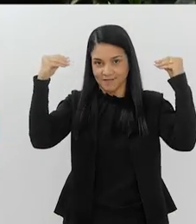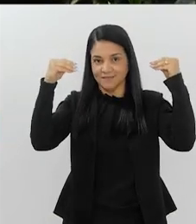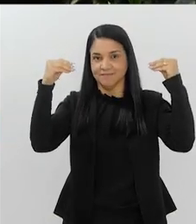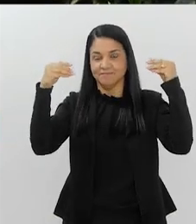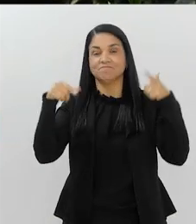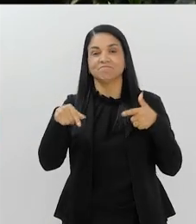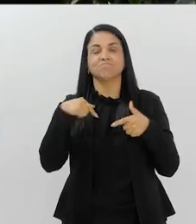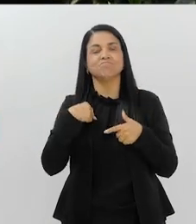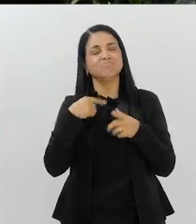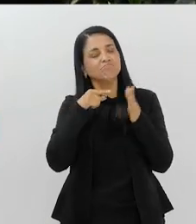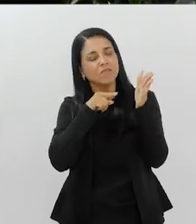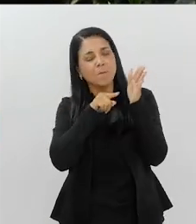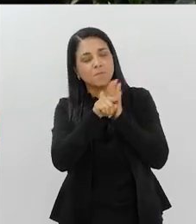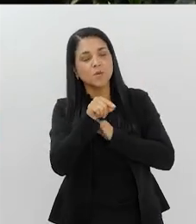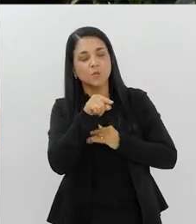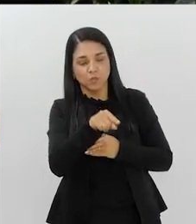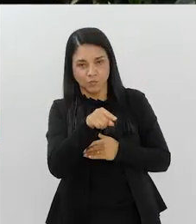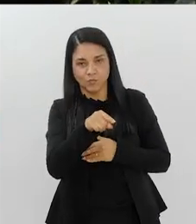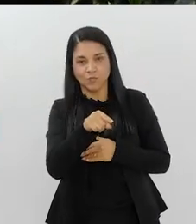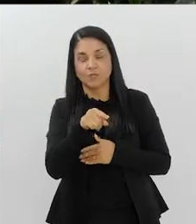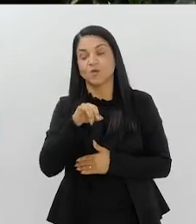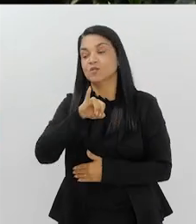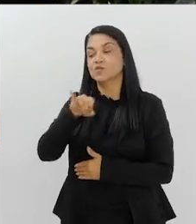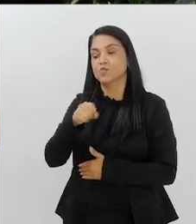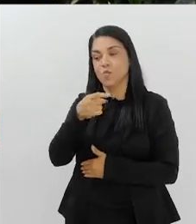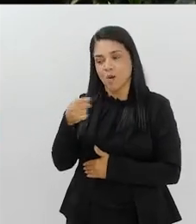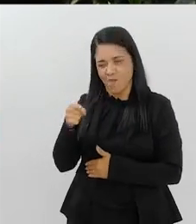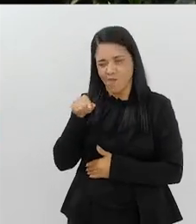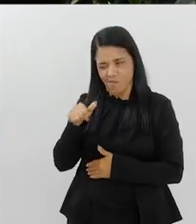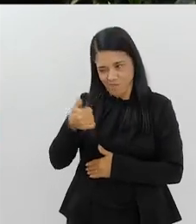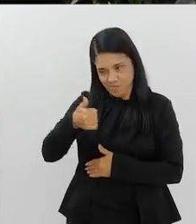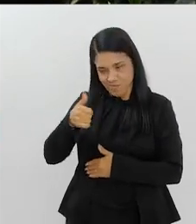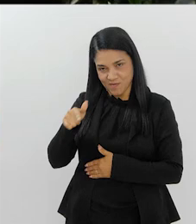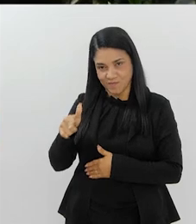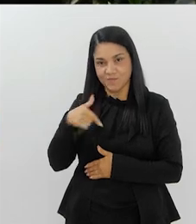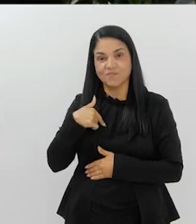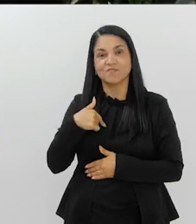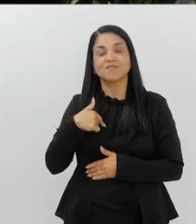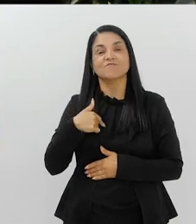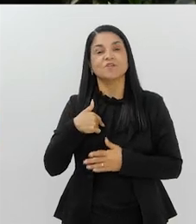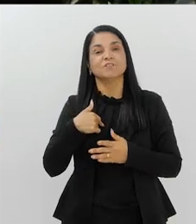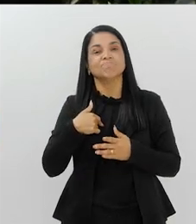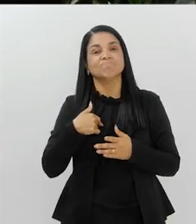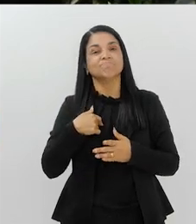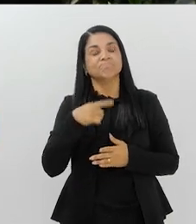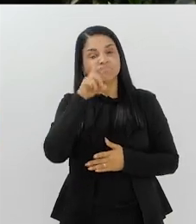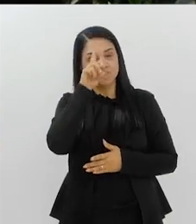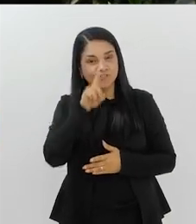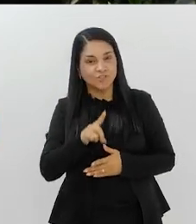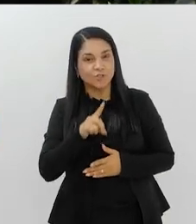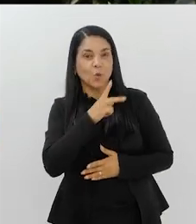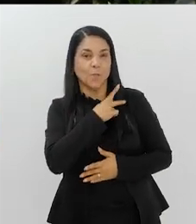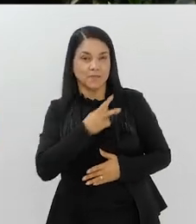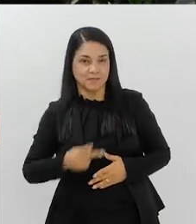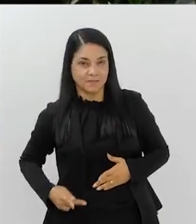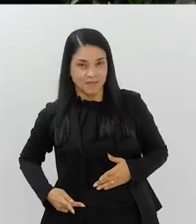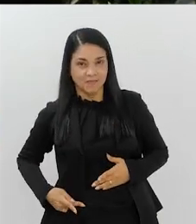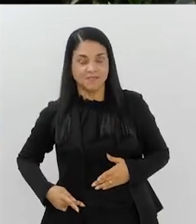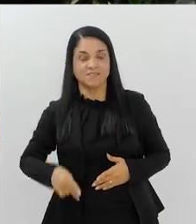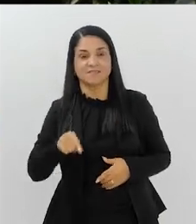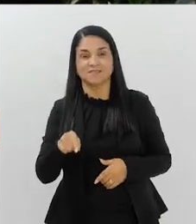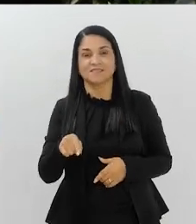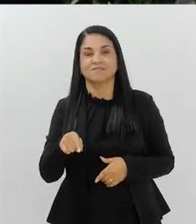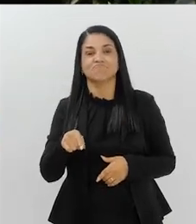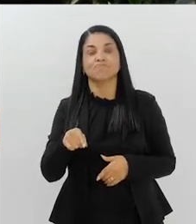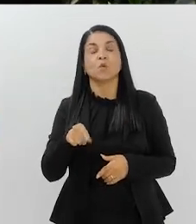você e também ao Clodoaldo, mas primeiro a bola vai para você, João, como dirigente, que foi dirigente, que é também. A que se deve,